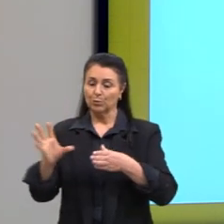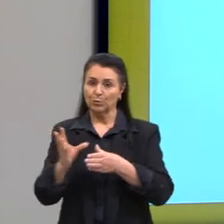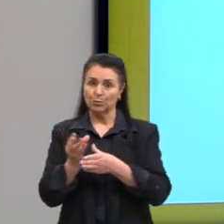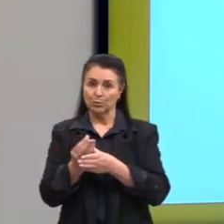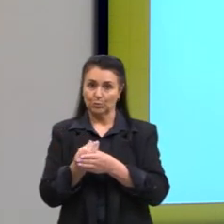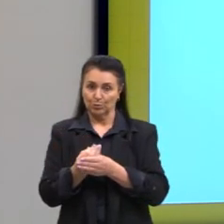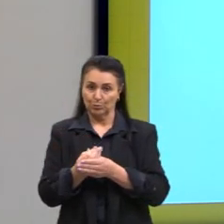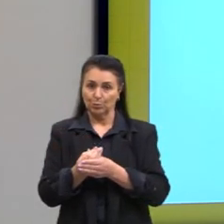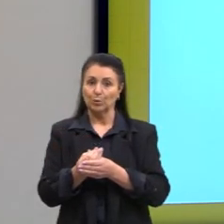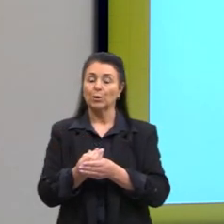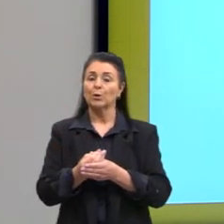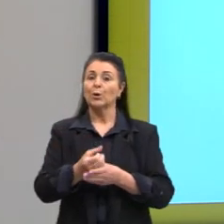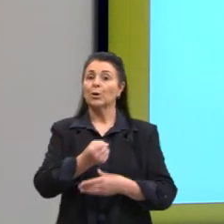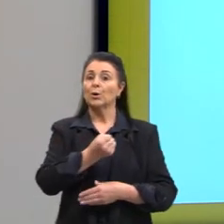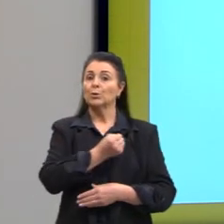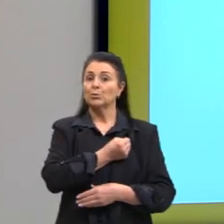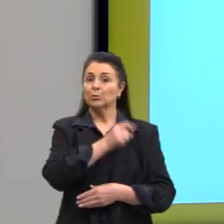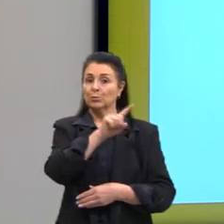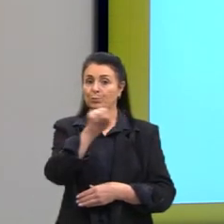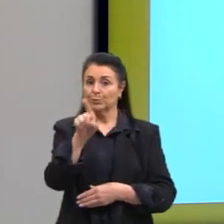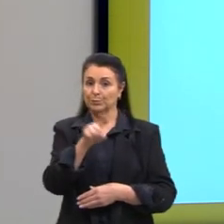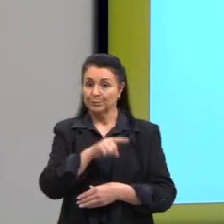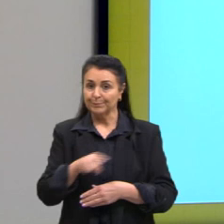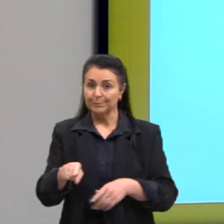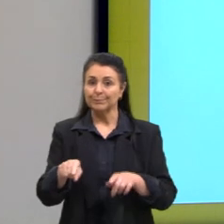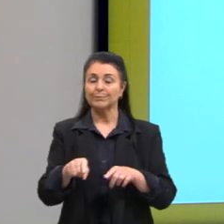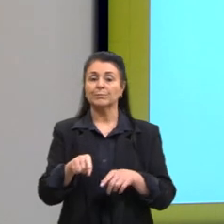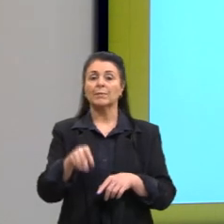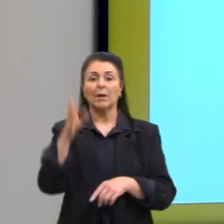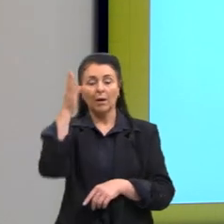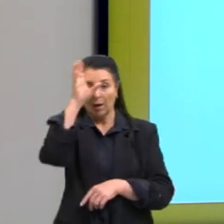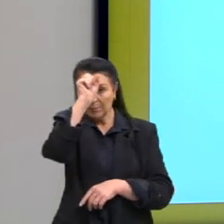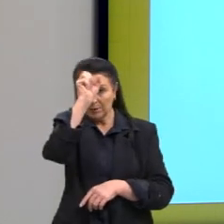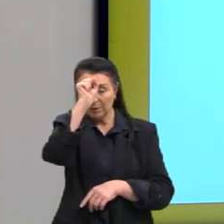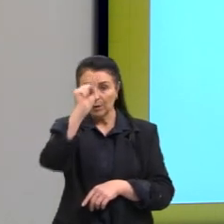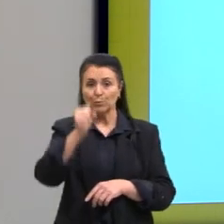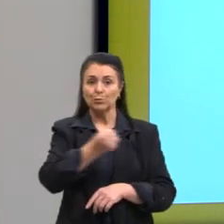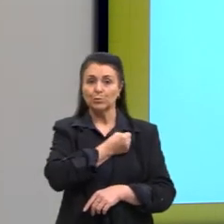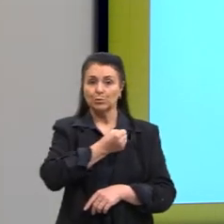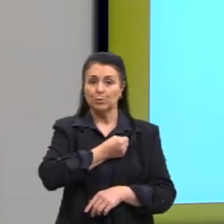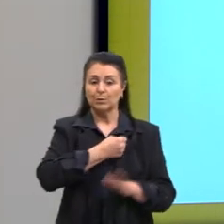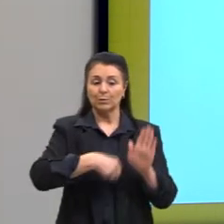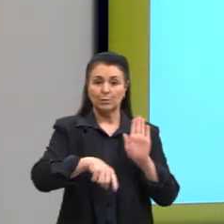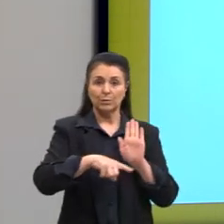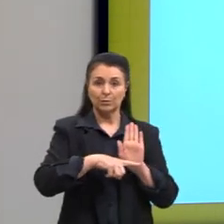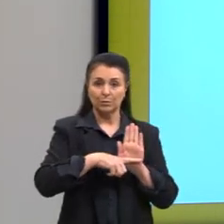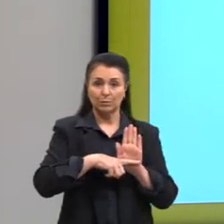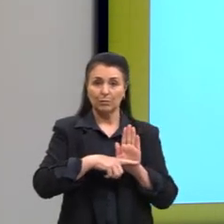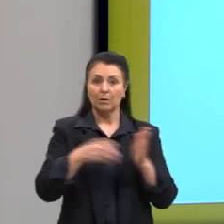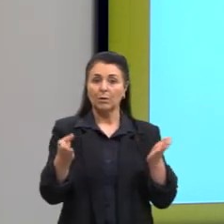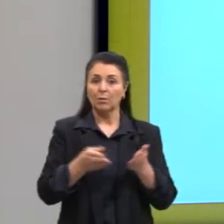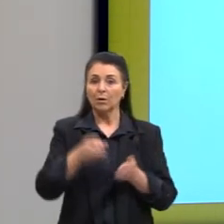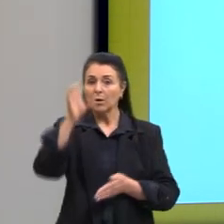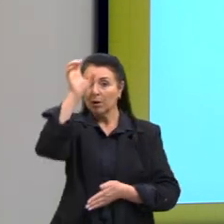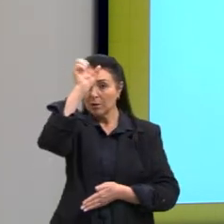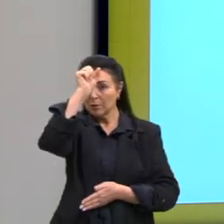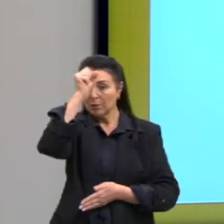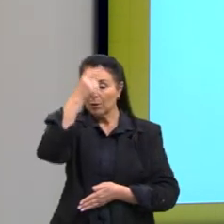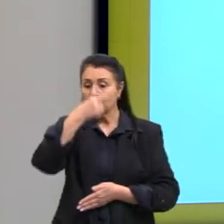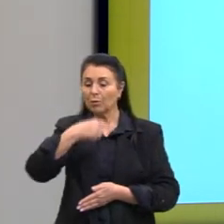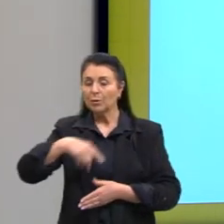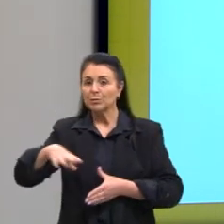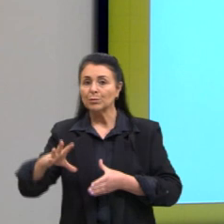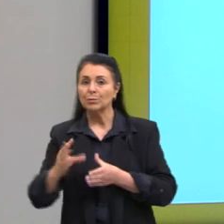números inteiros e falamos sobre os números negativos. E agora, então, nós vamos entrar em outro conjunto. E esse conjunto